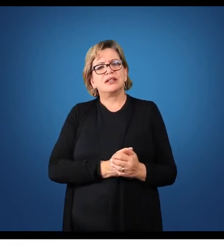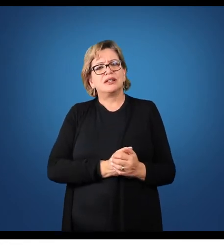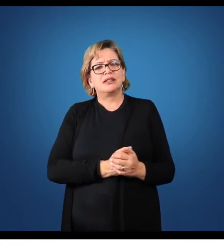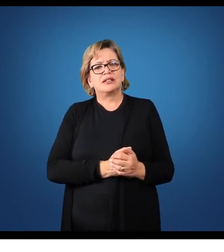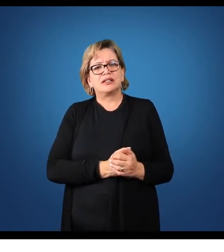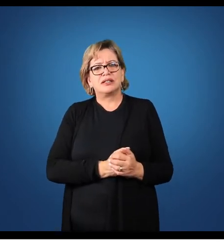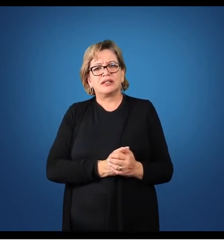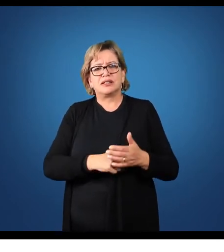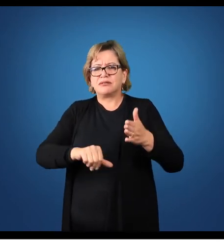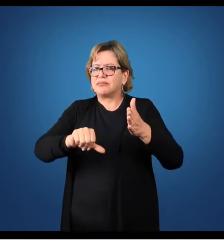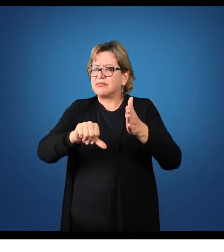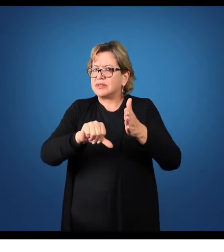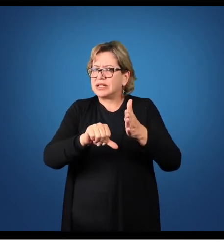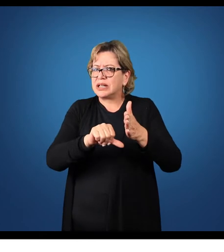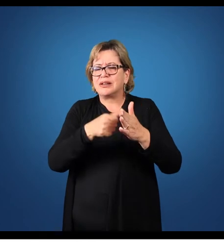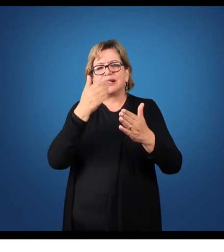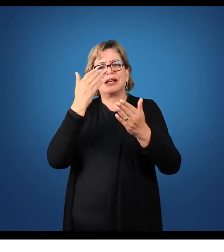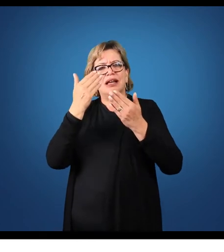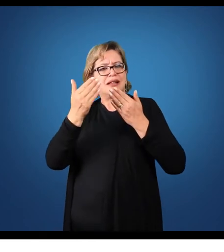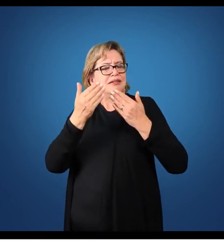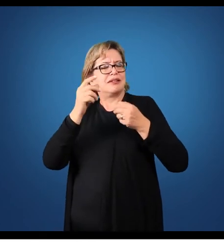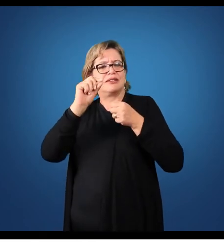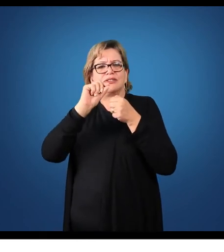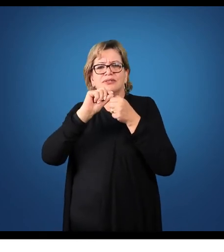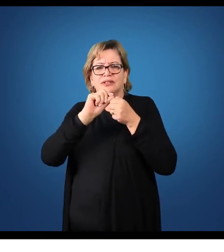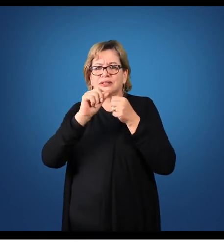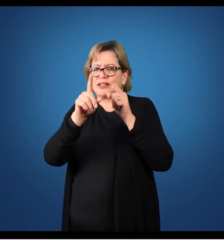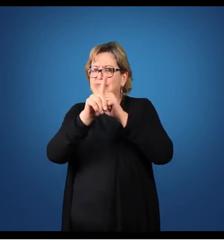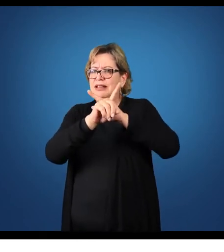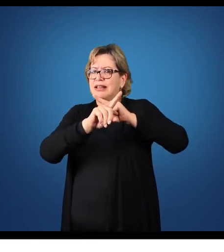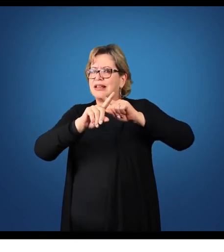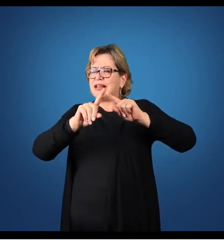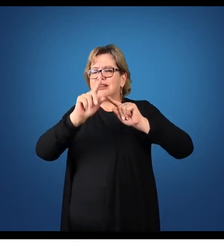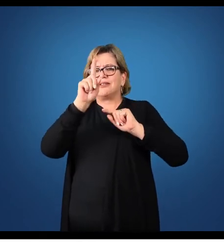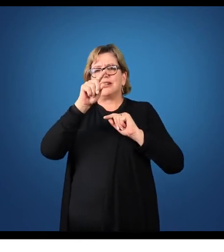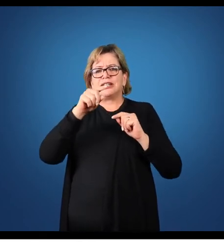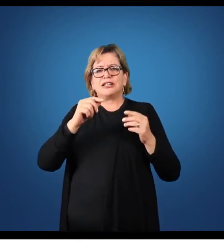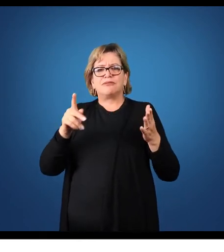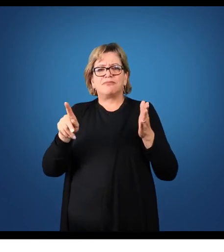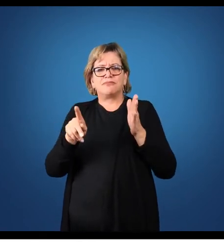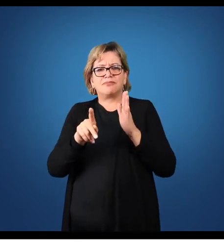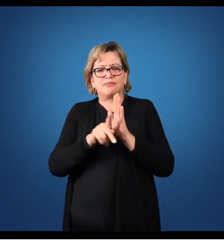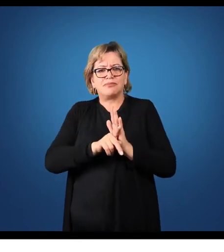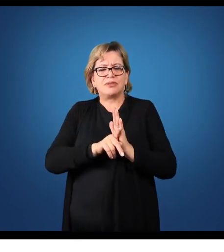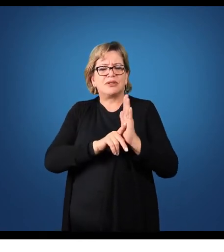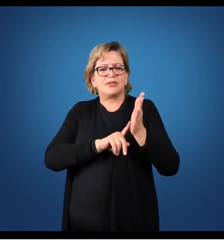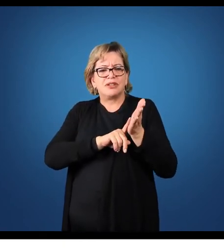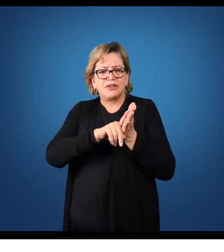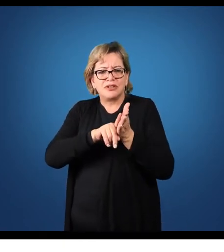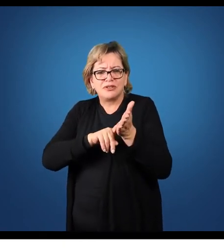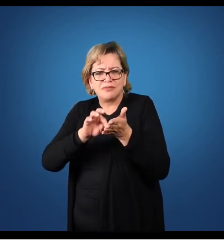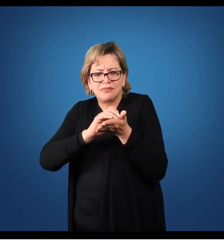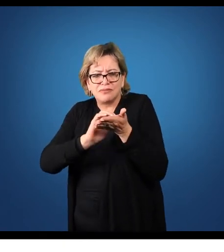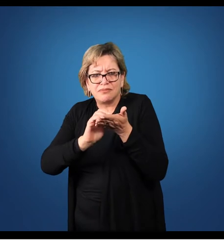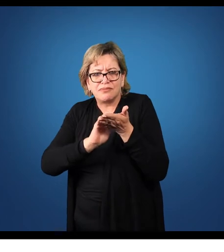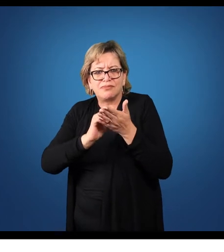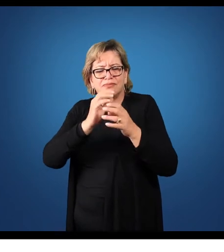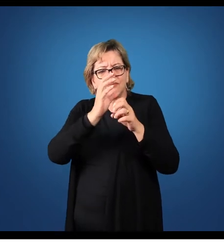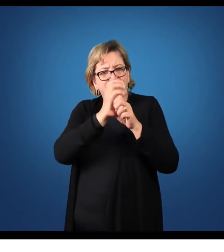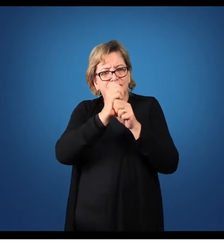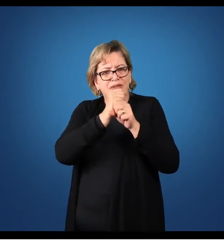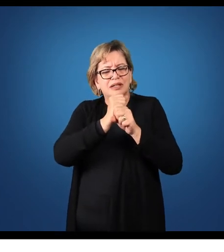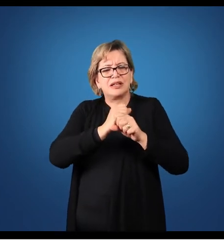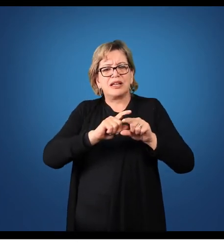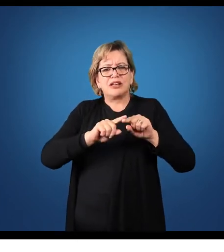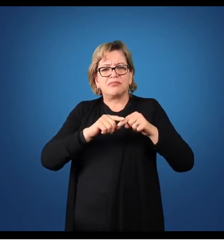A primeira análise que nós podemos fazer, ela não é bem de indicadores retirados dos demonstrativos contábeis, e